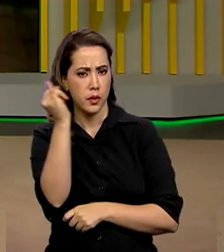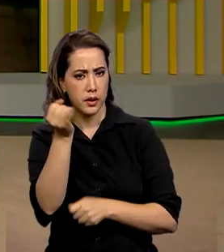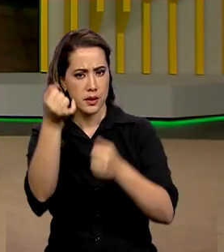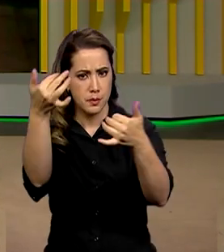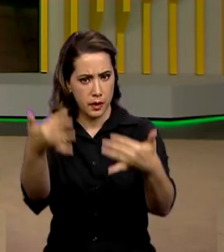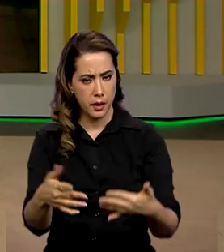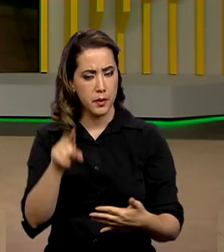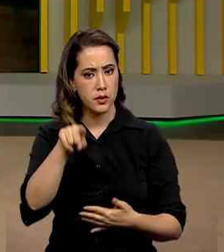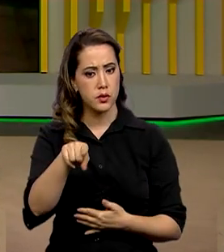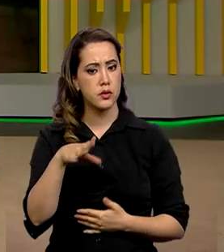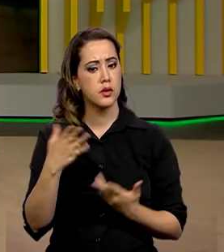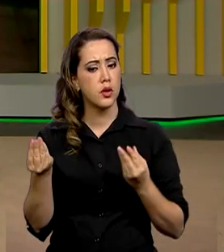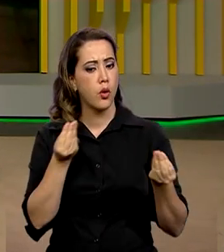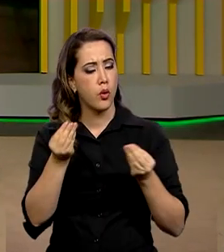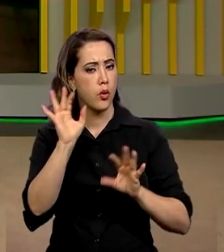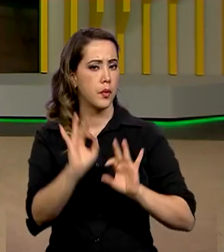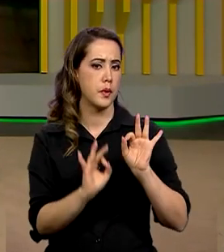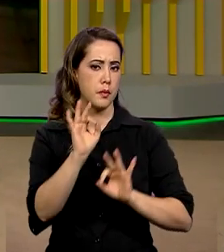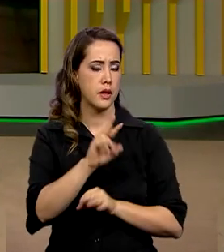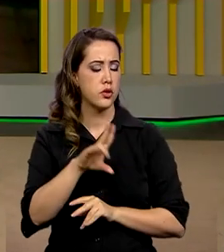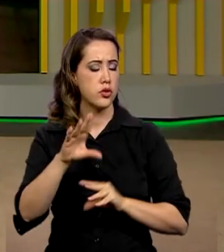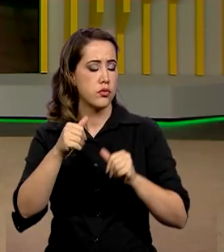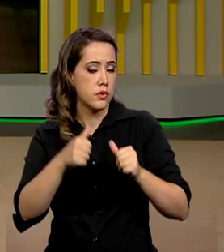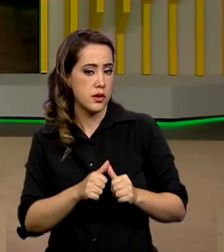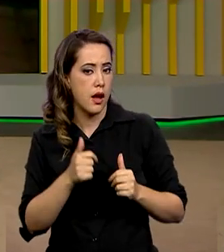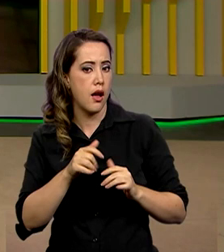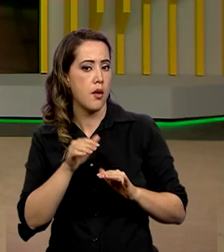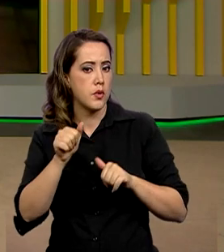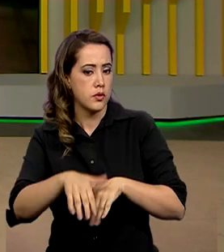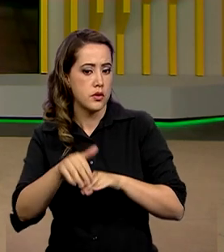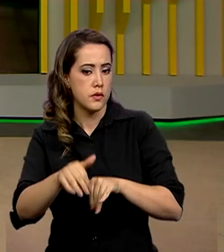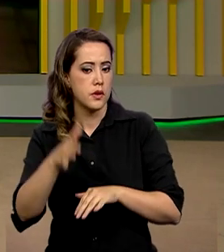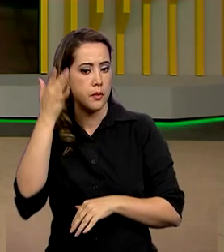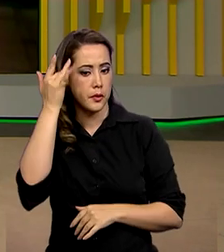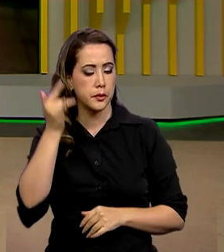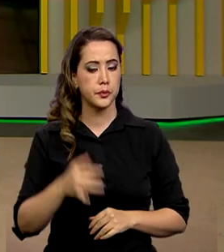contasse para a gente como é que estão os preparativos para os desfiles de amanhã.